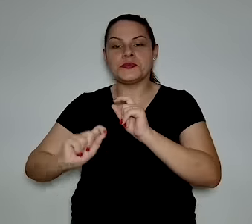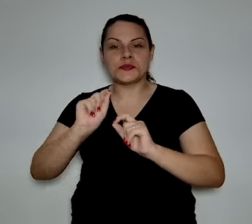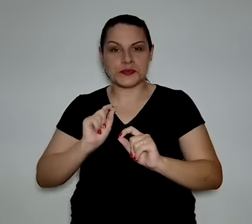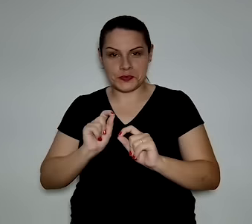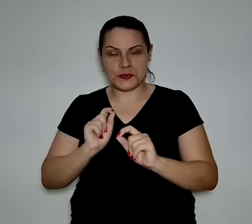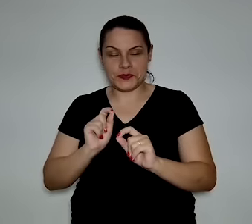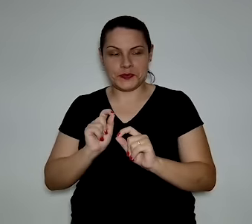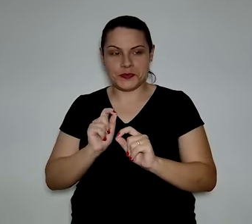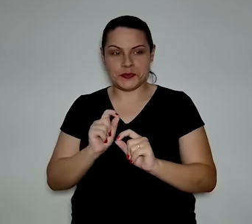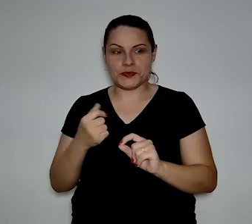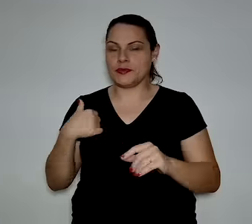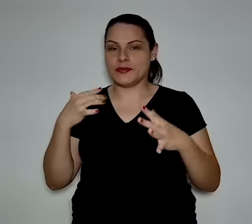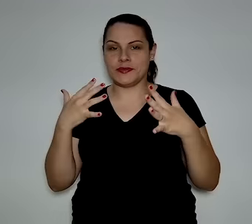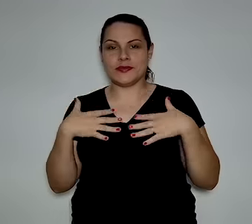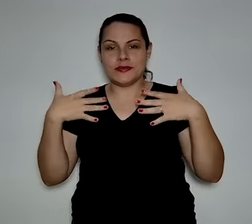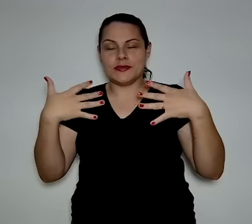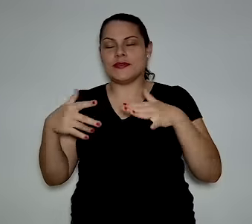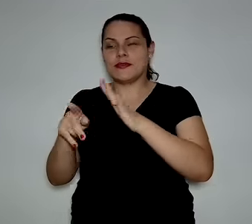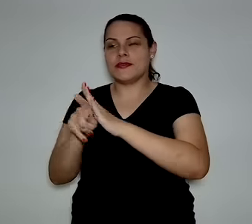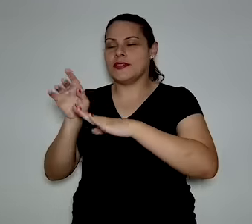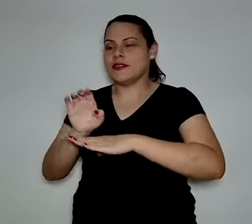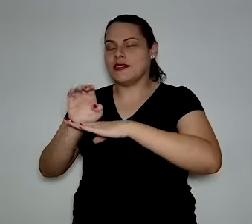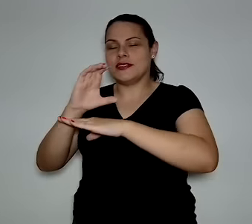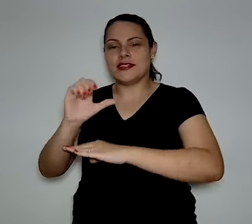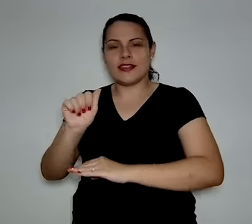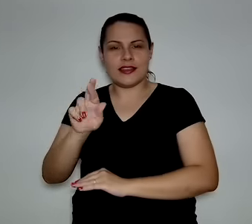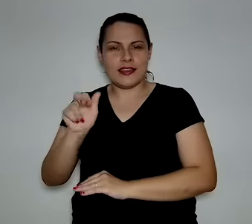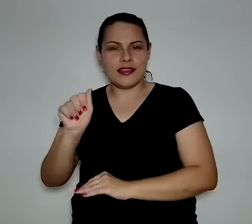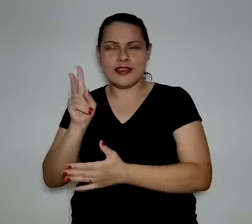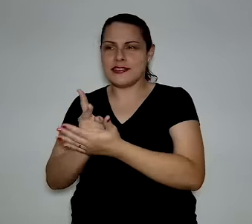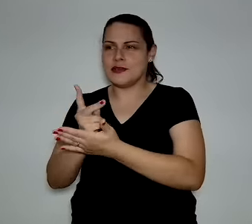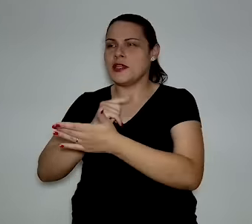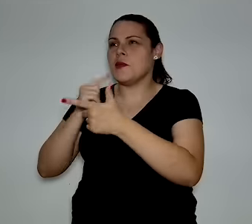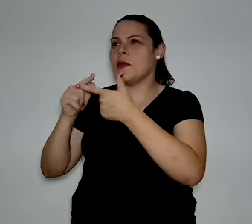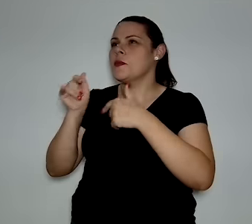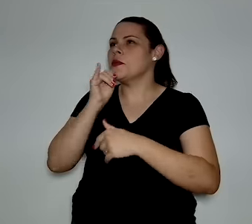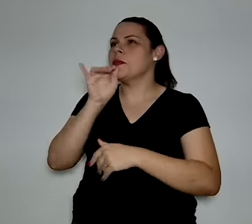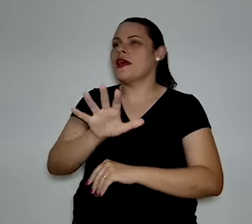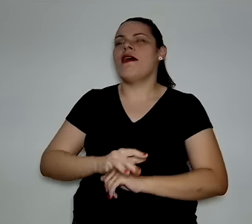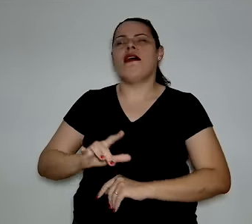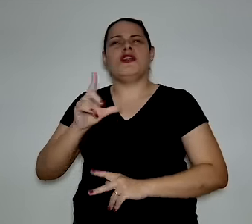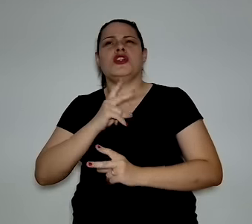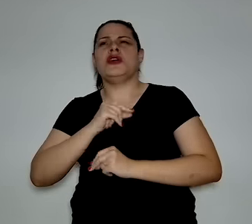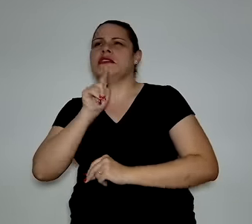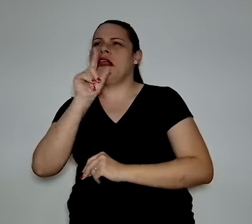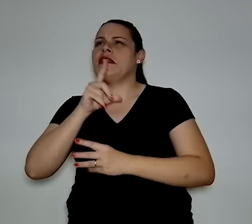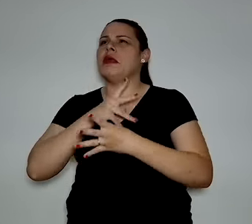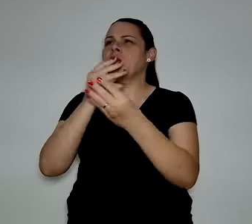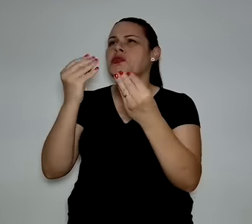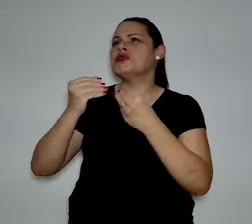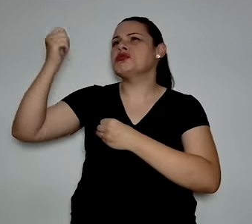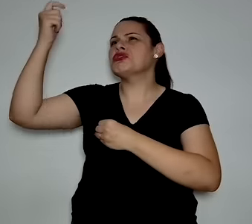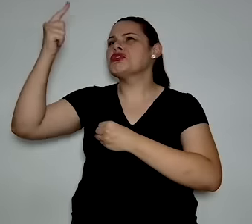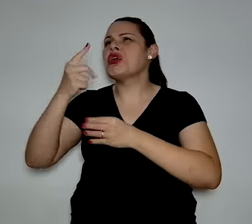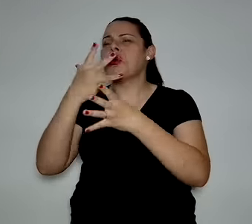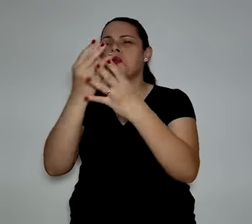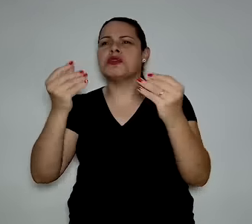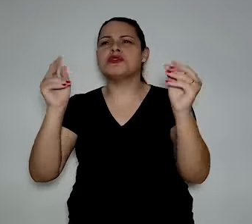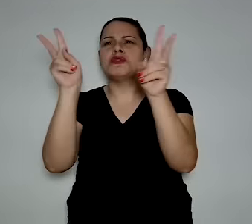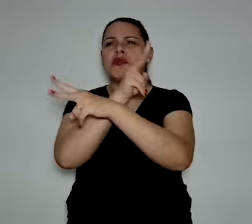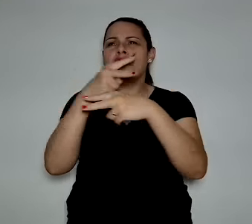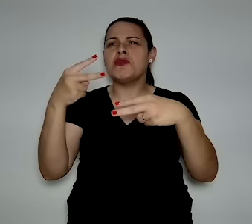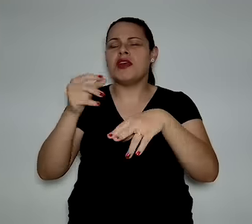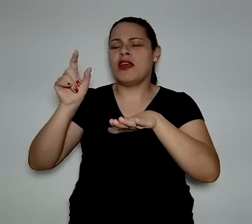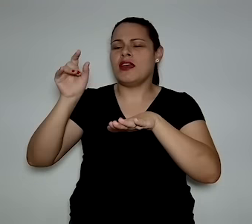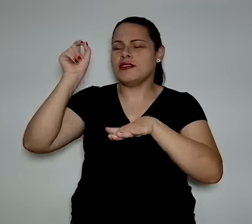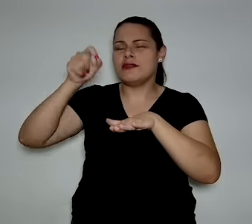é que, de repente, o Ceará, que sempre teve aquele problema, o Ceará tem muito sol, Ceará tem muito vento, não